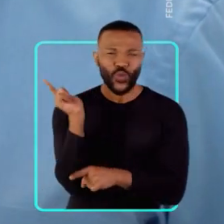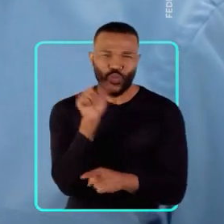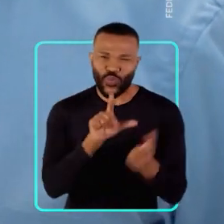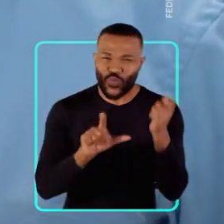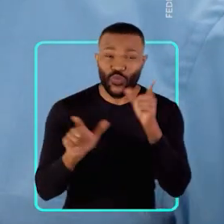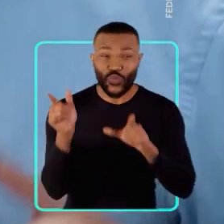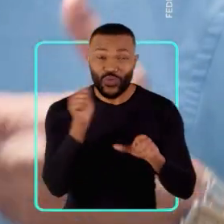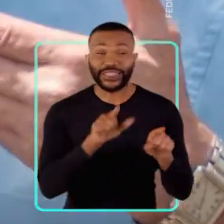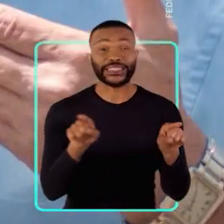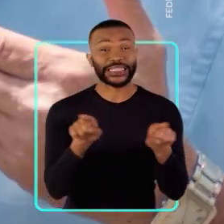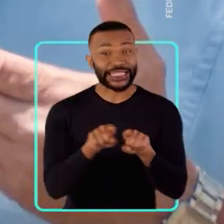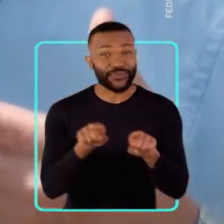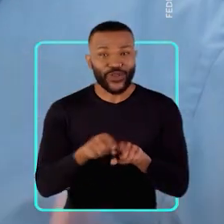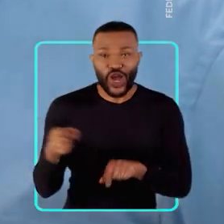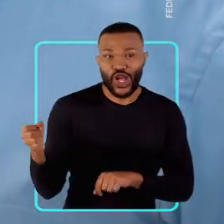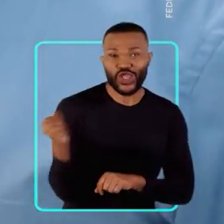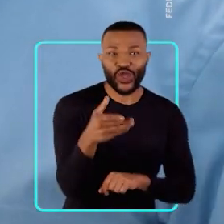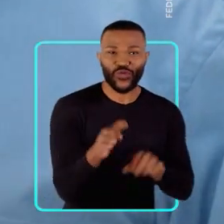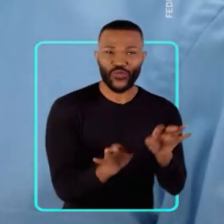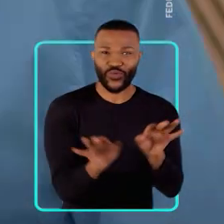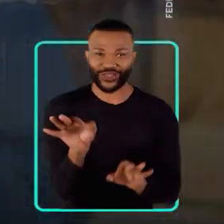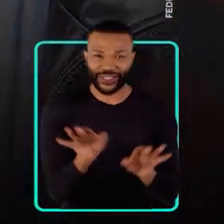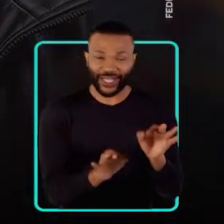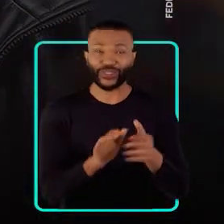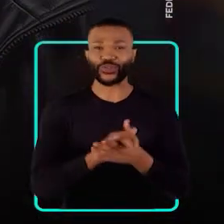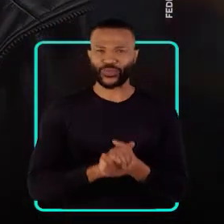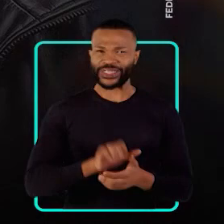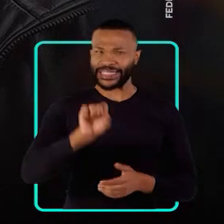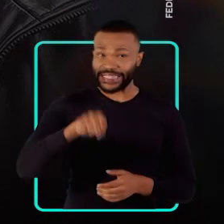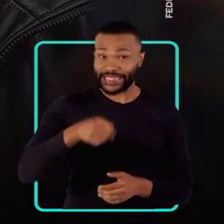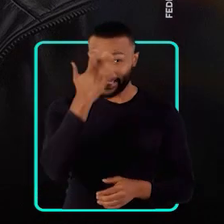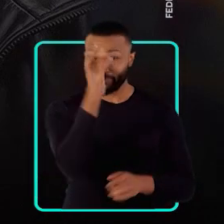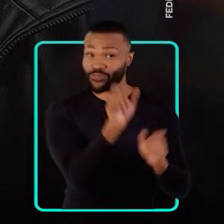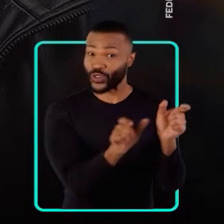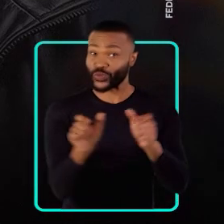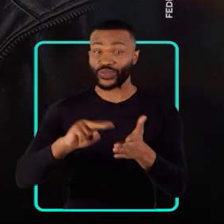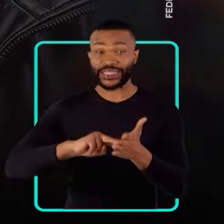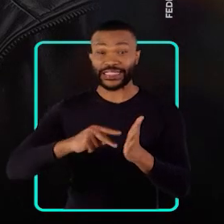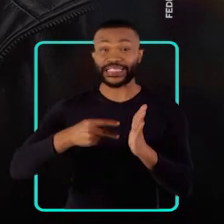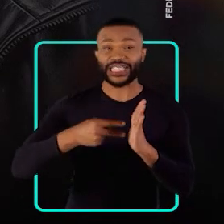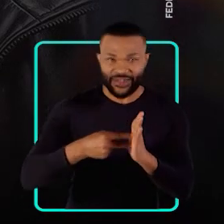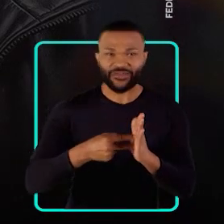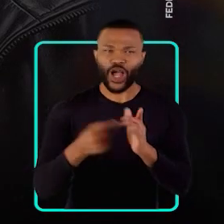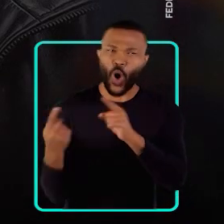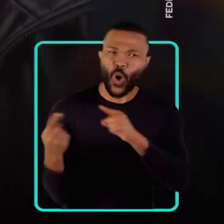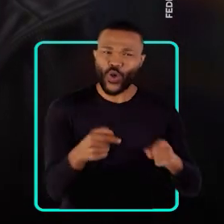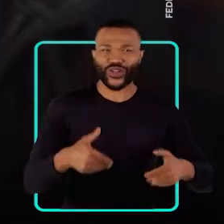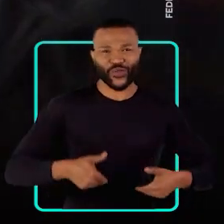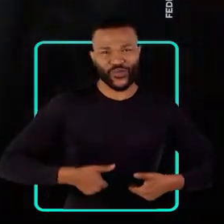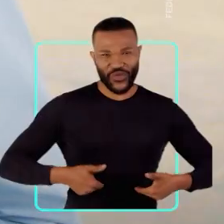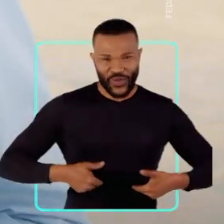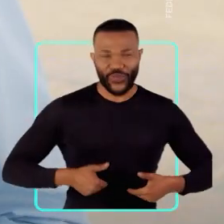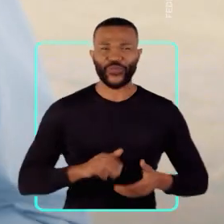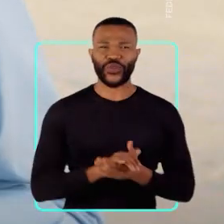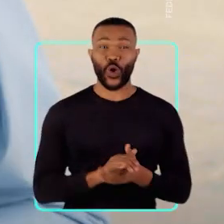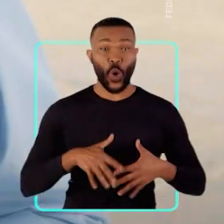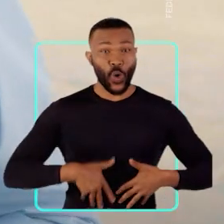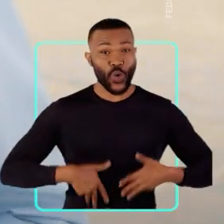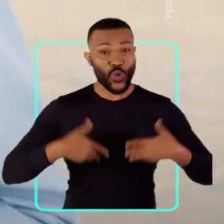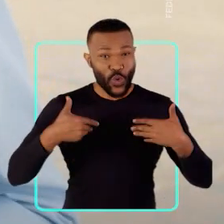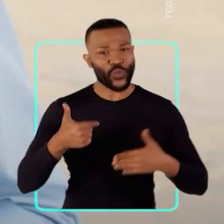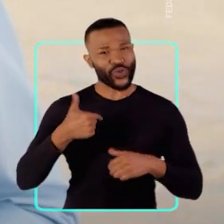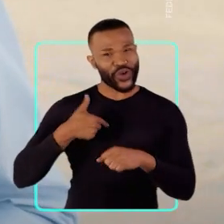conquistas e trazer novos projetos. Sim às pessoas. É dizer sim ao combate à fome. Eu tenho